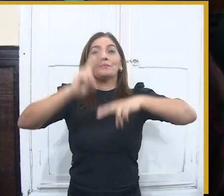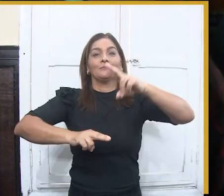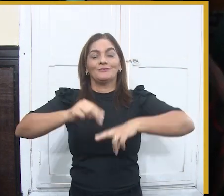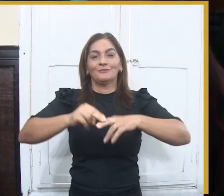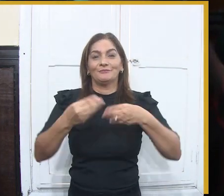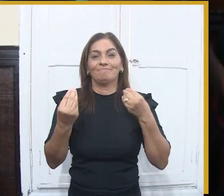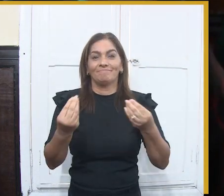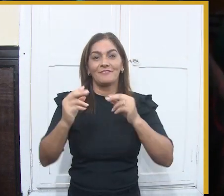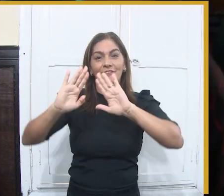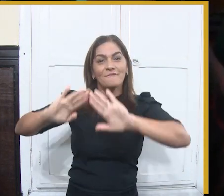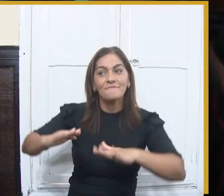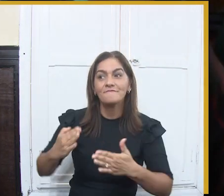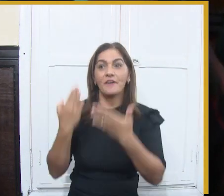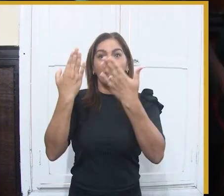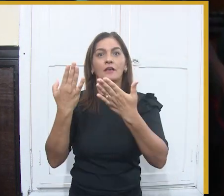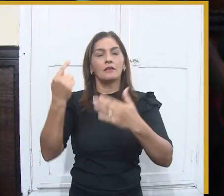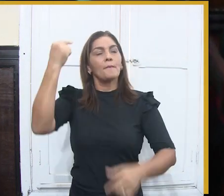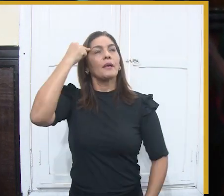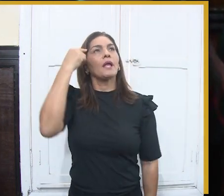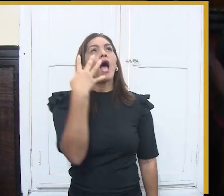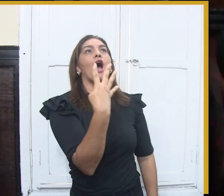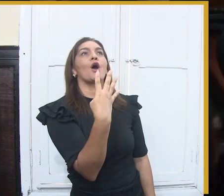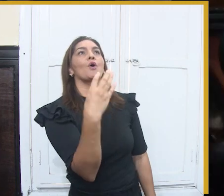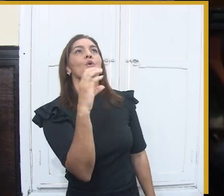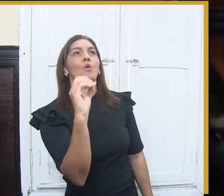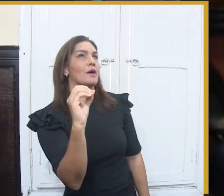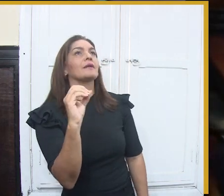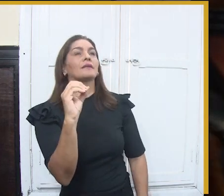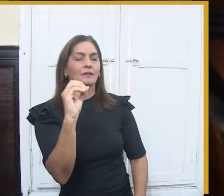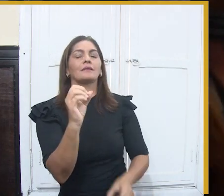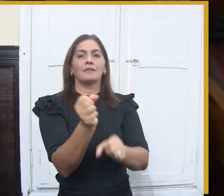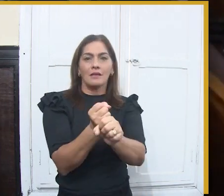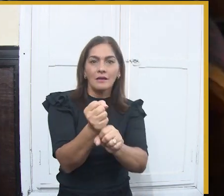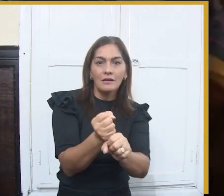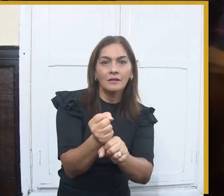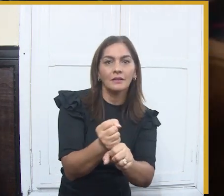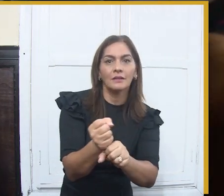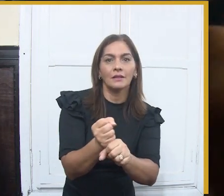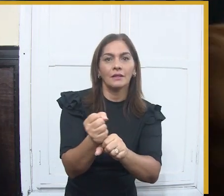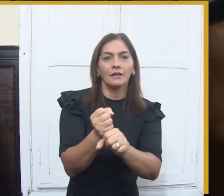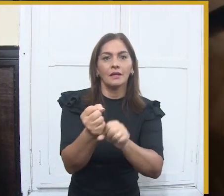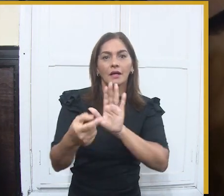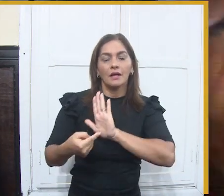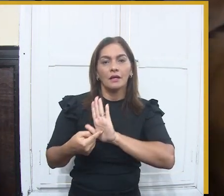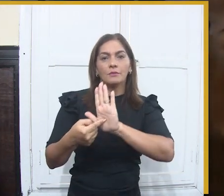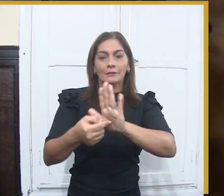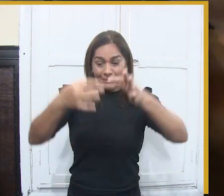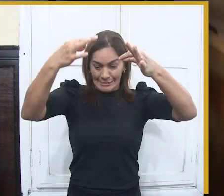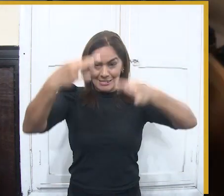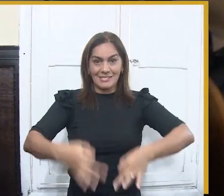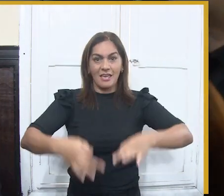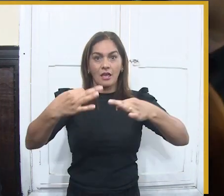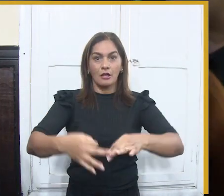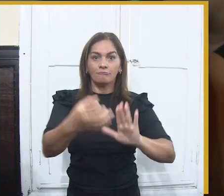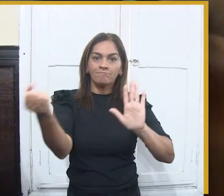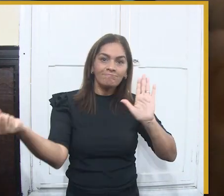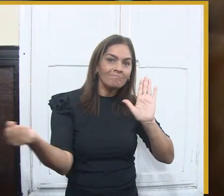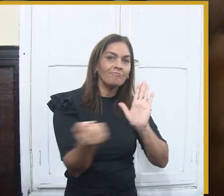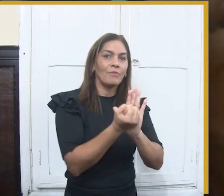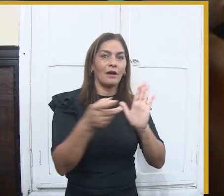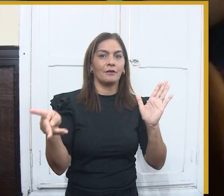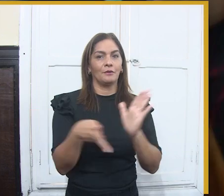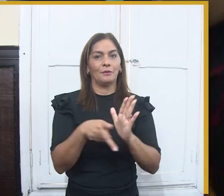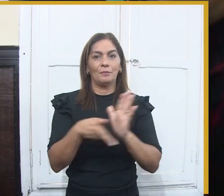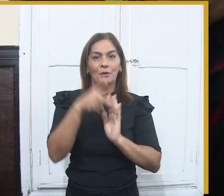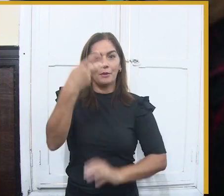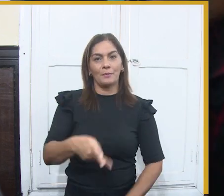muito grande, Fabiana, existe uma expectativa muito grande, existe um frio na barriga de pensar não só